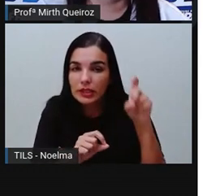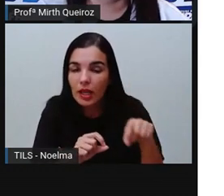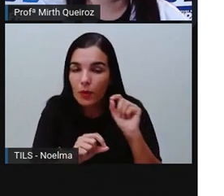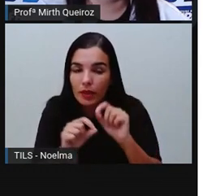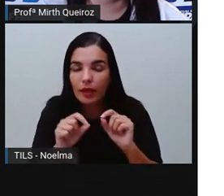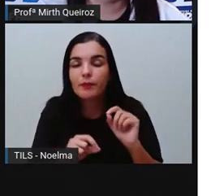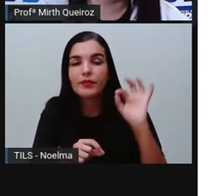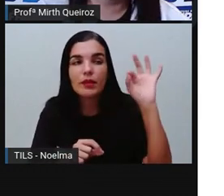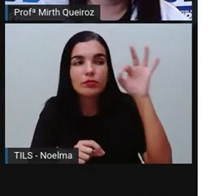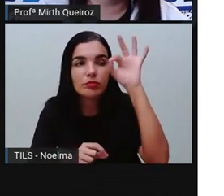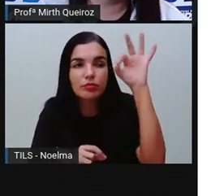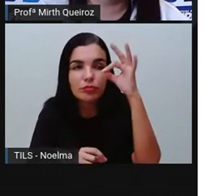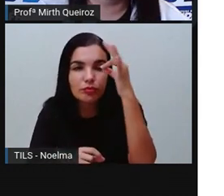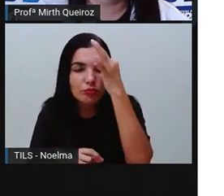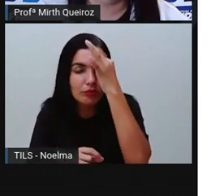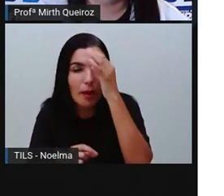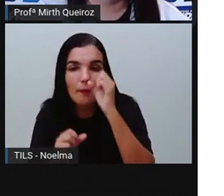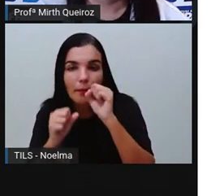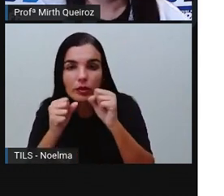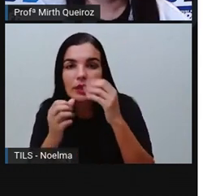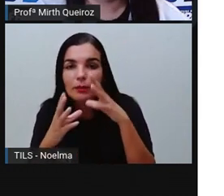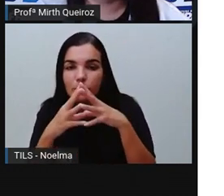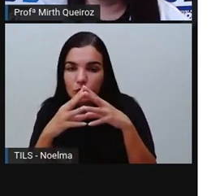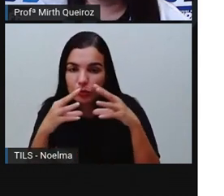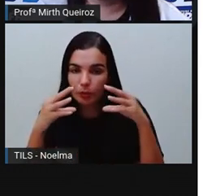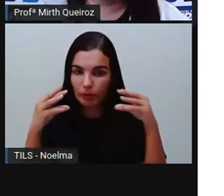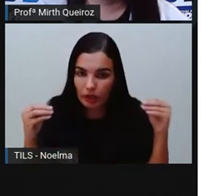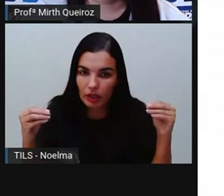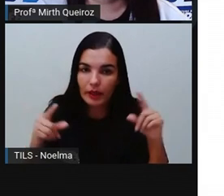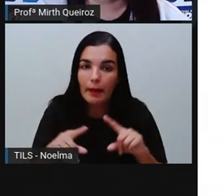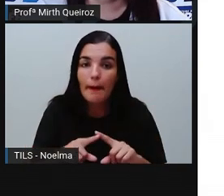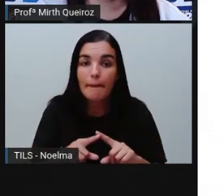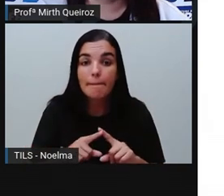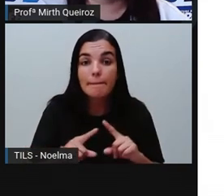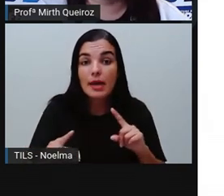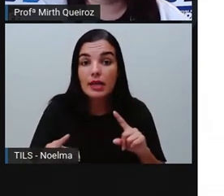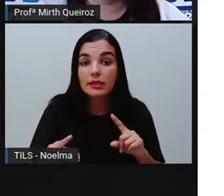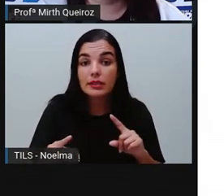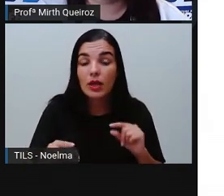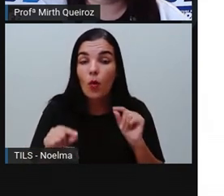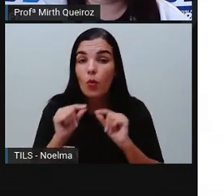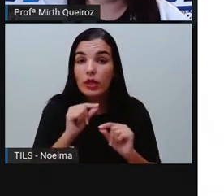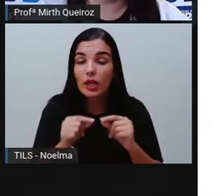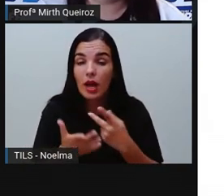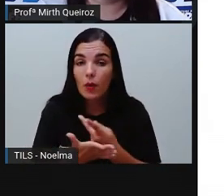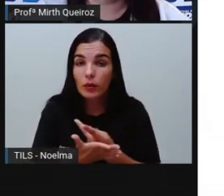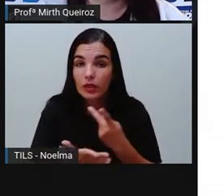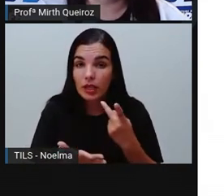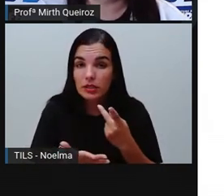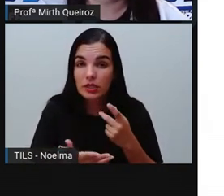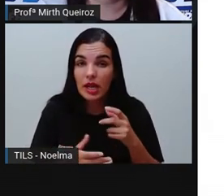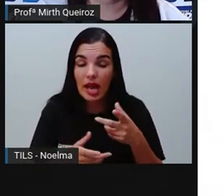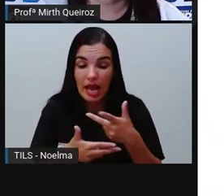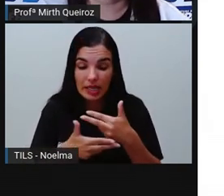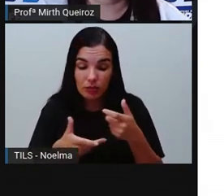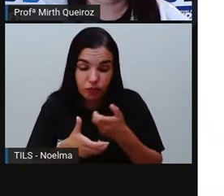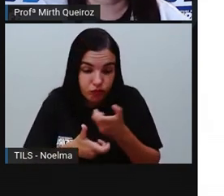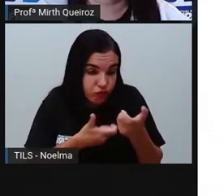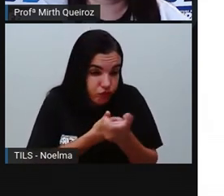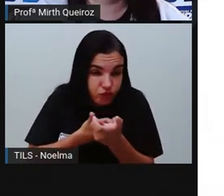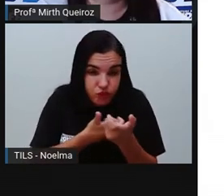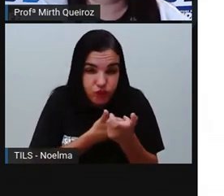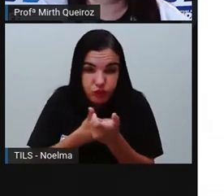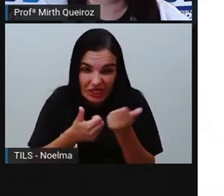eles venham a desaparecer. No entanto, os resíduos de agroquímicos, né? Que